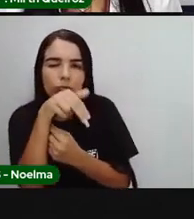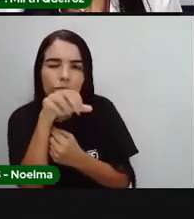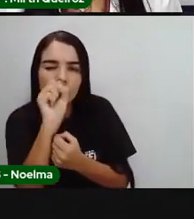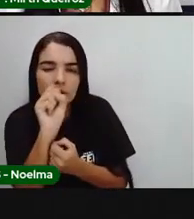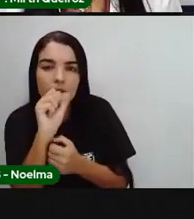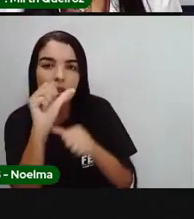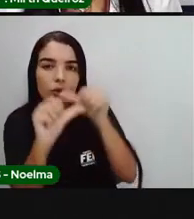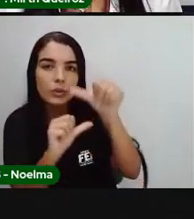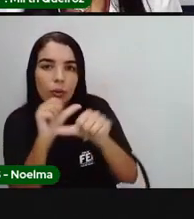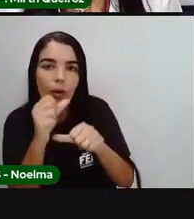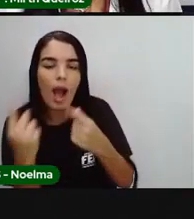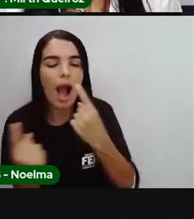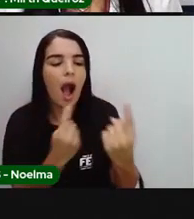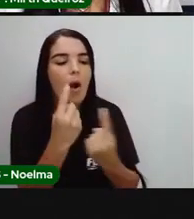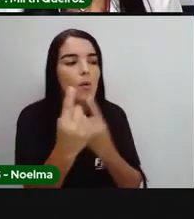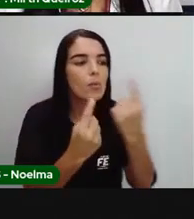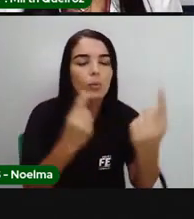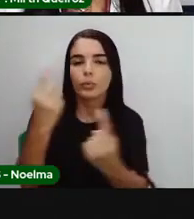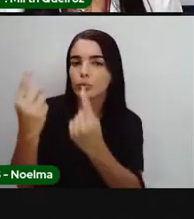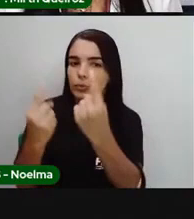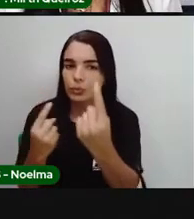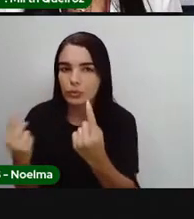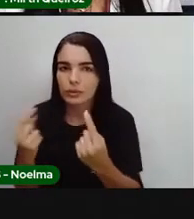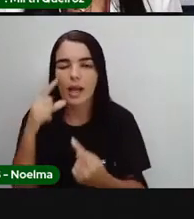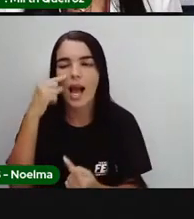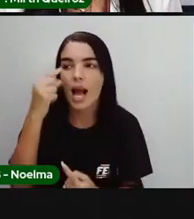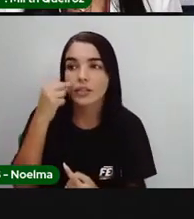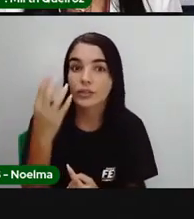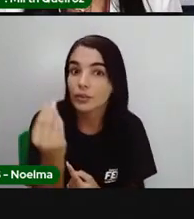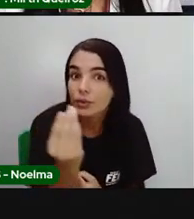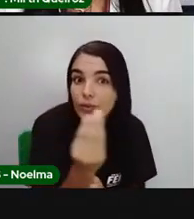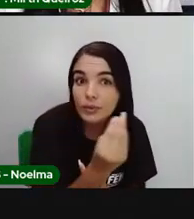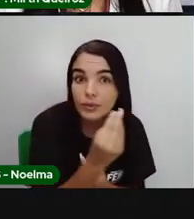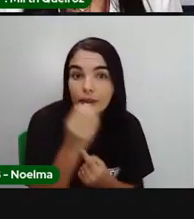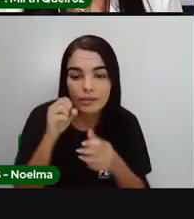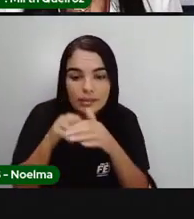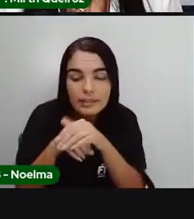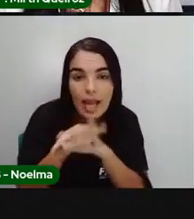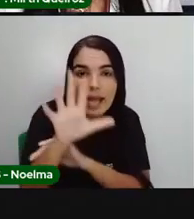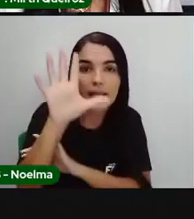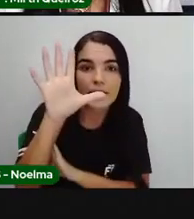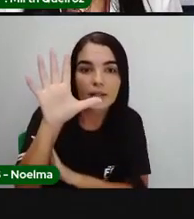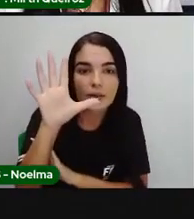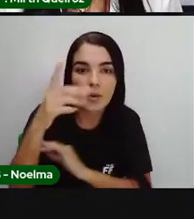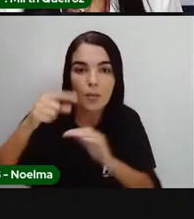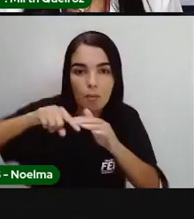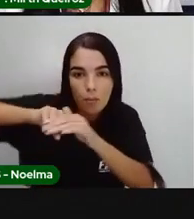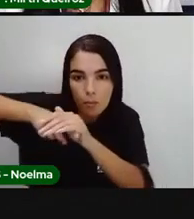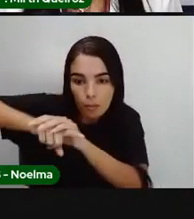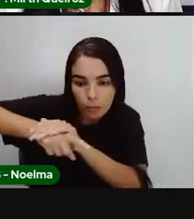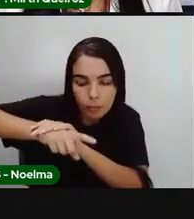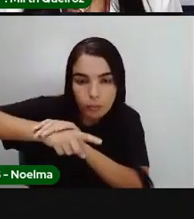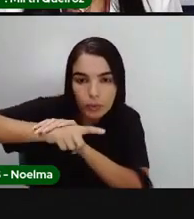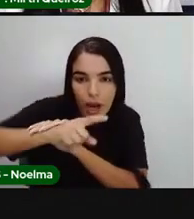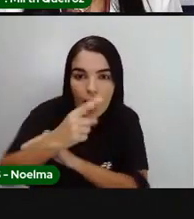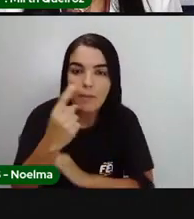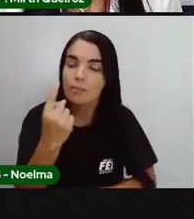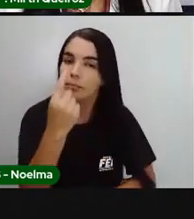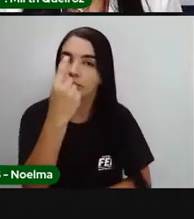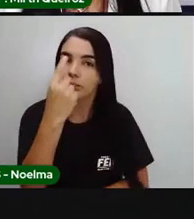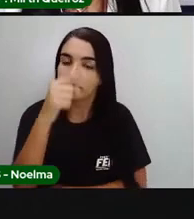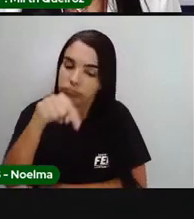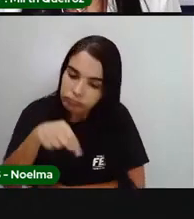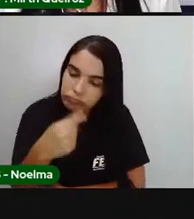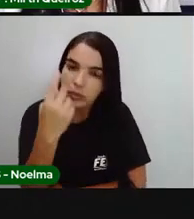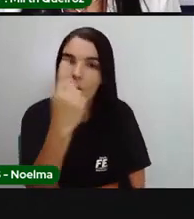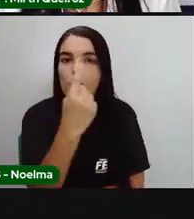ratinho, o ratinho saiu ou saíram. Buraco, pela primeira vez, buraco, por